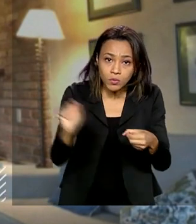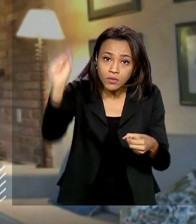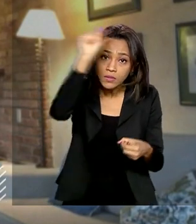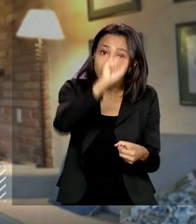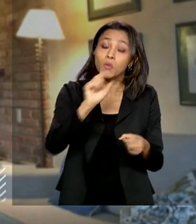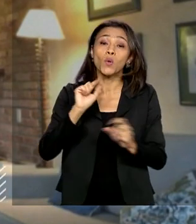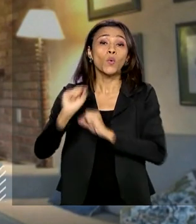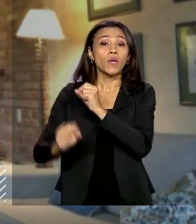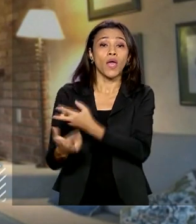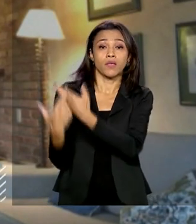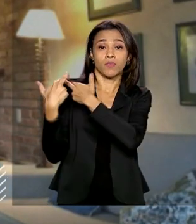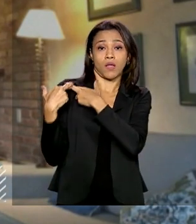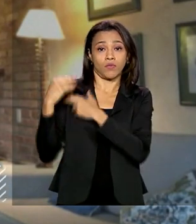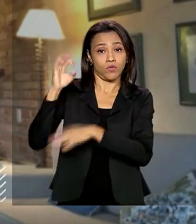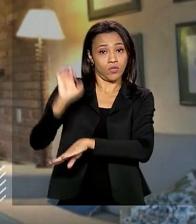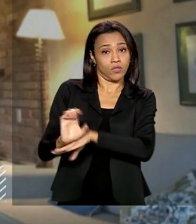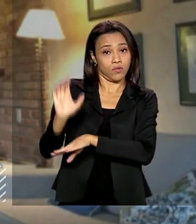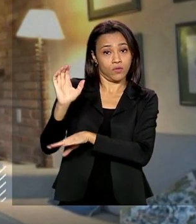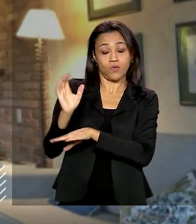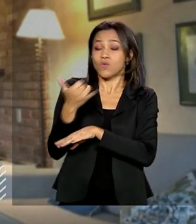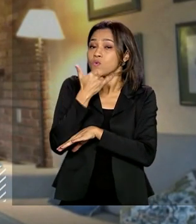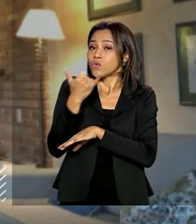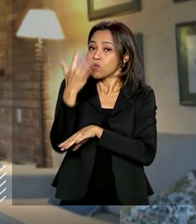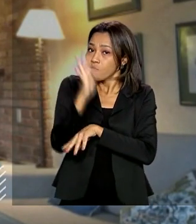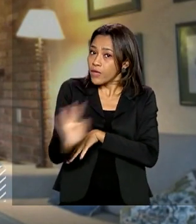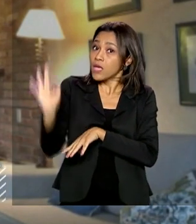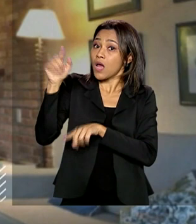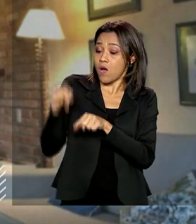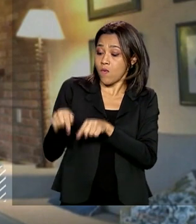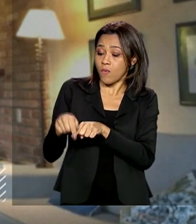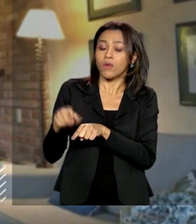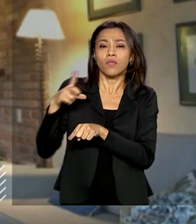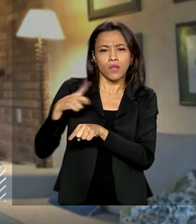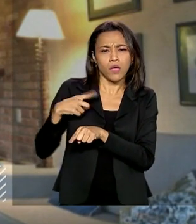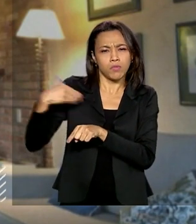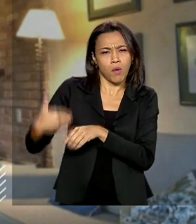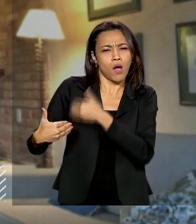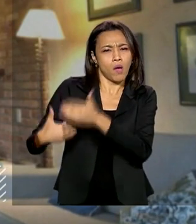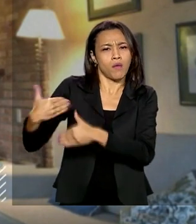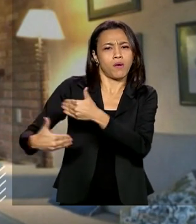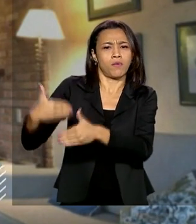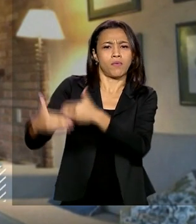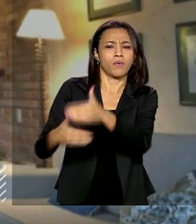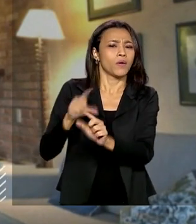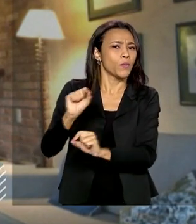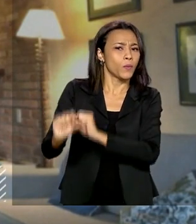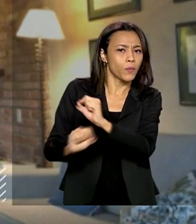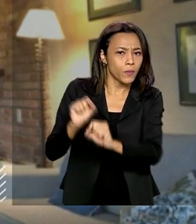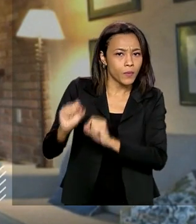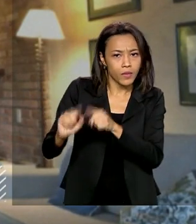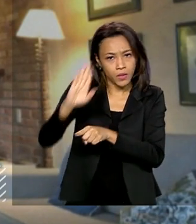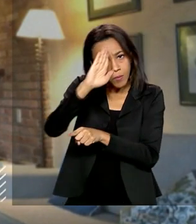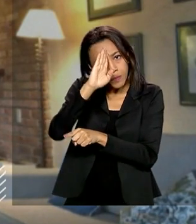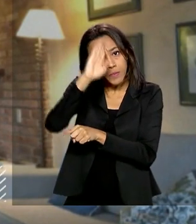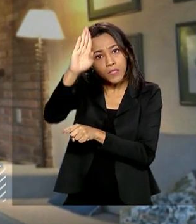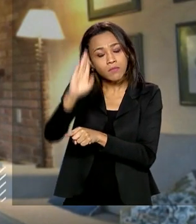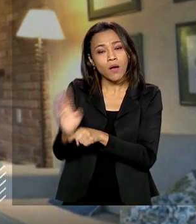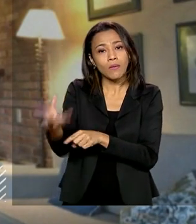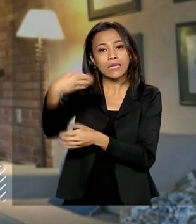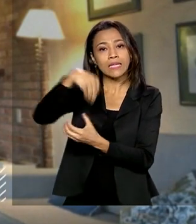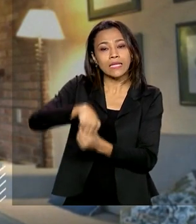federal, nós temos passos importantes a serem dados. E o principal, dentro da política